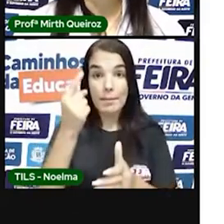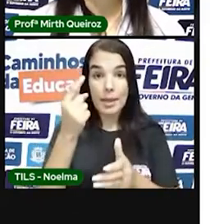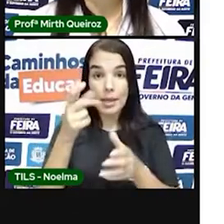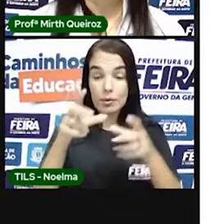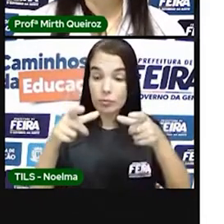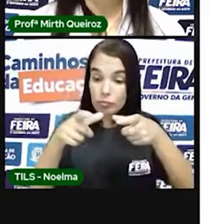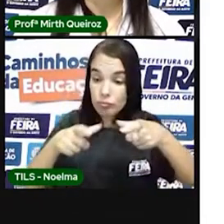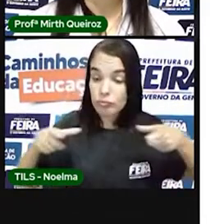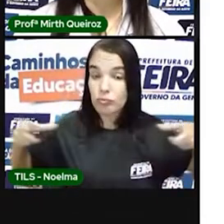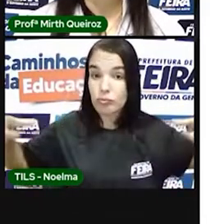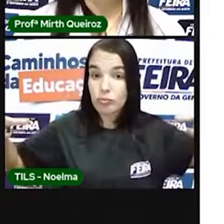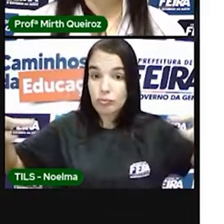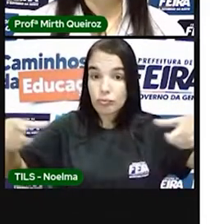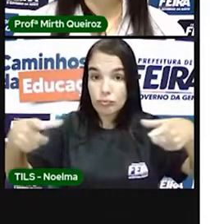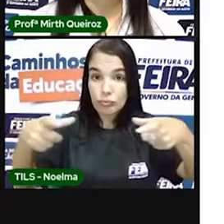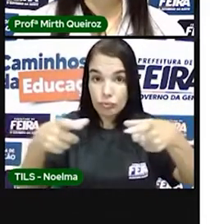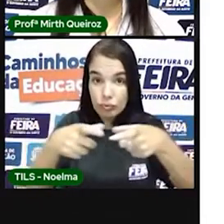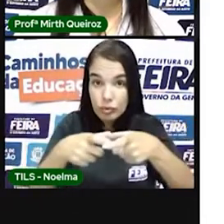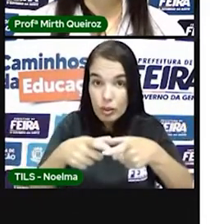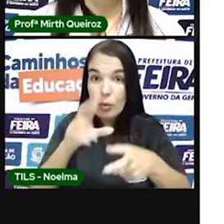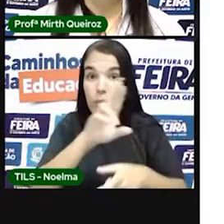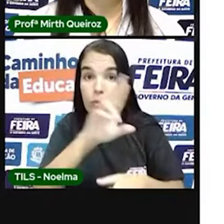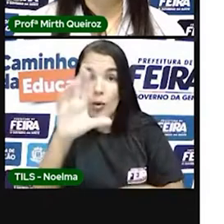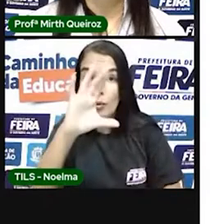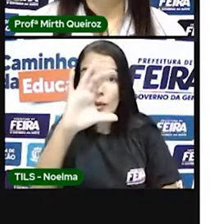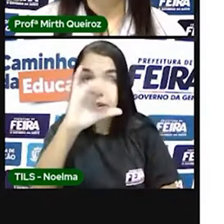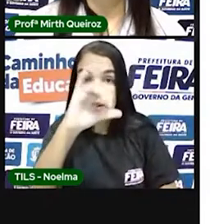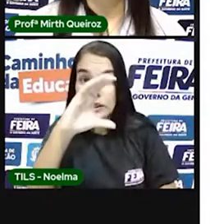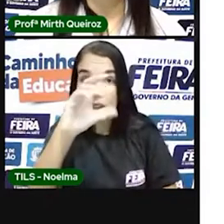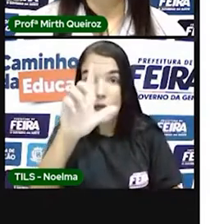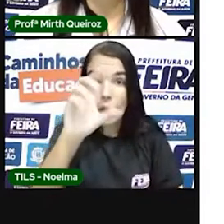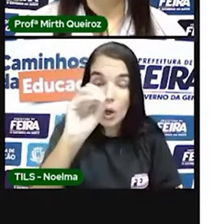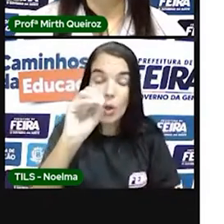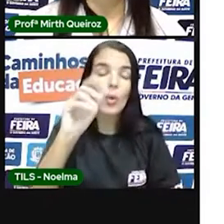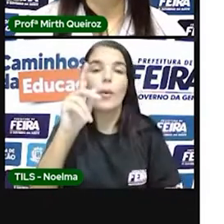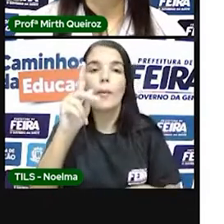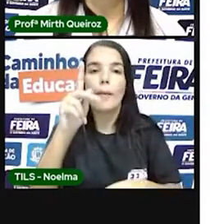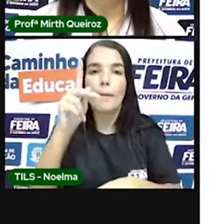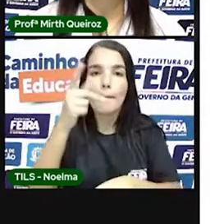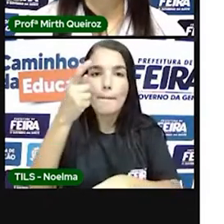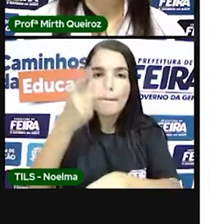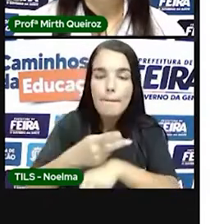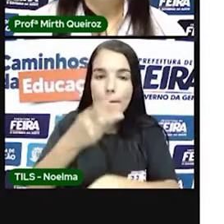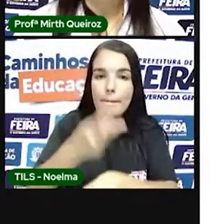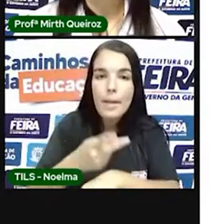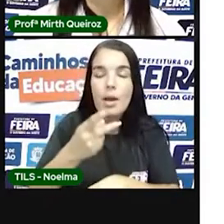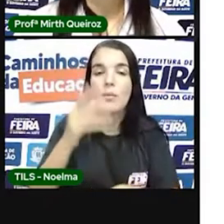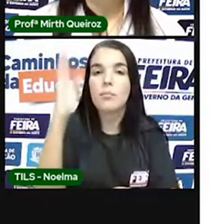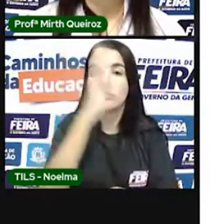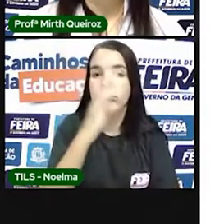Essa espécie de madeira, ela era utilizada já pelos índios para atingimento dos tecidos, né?